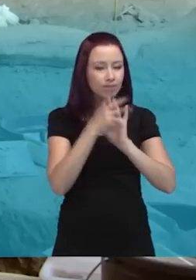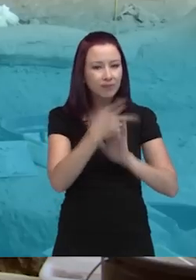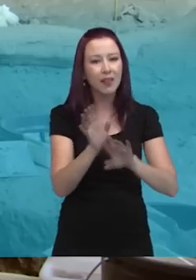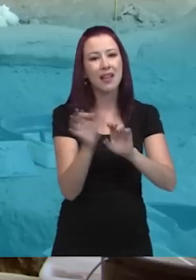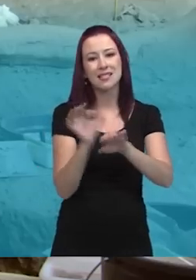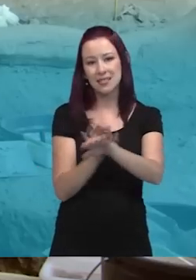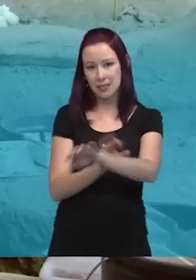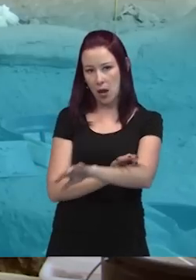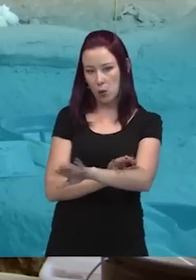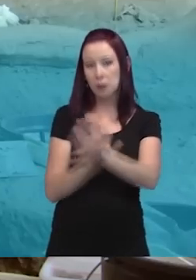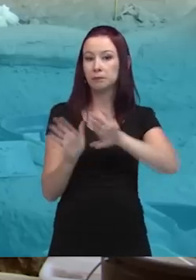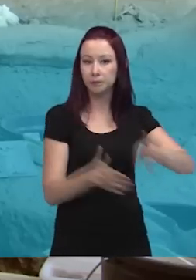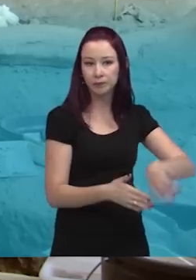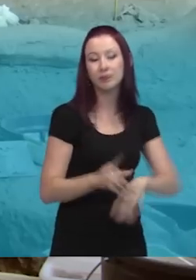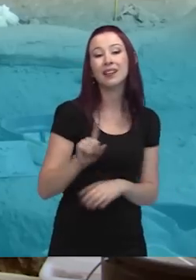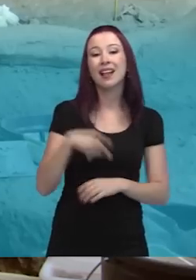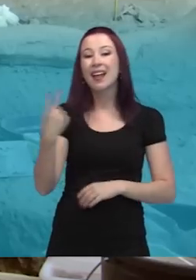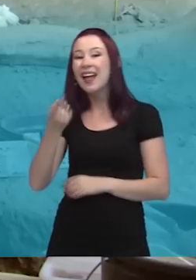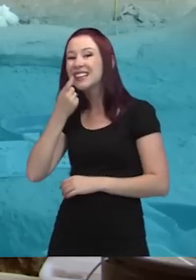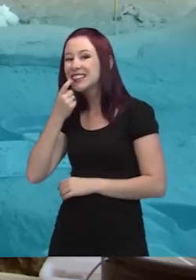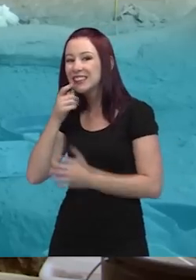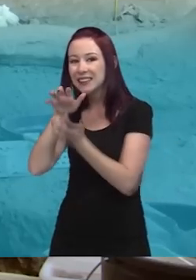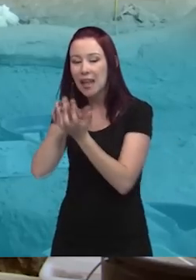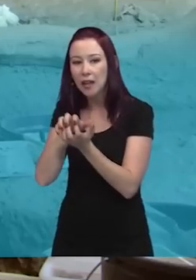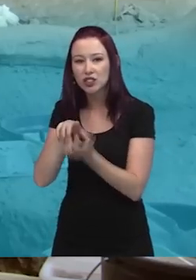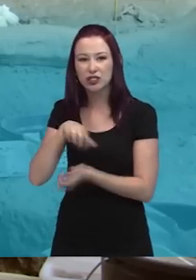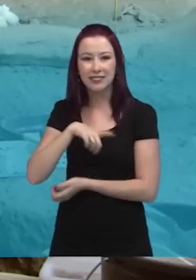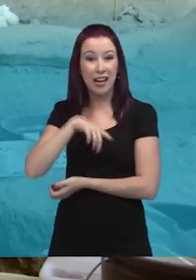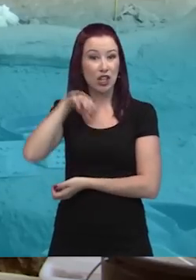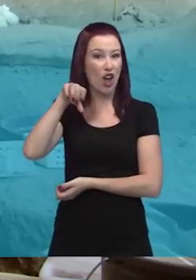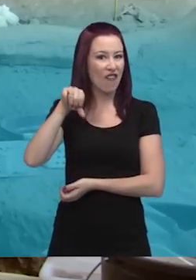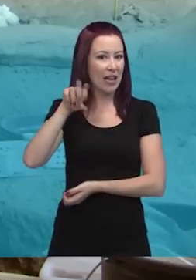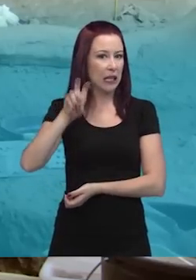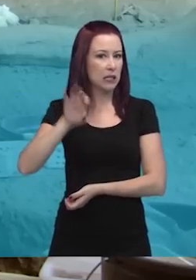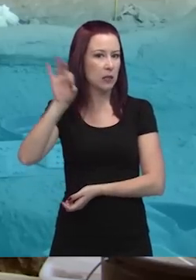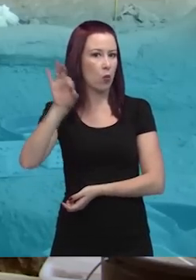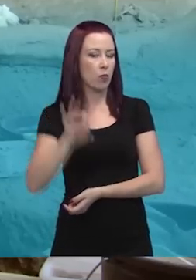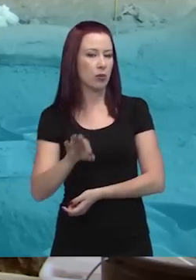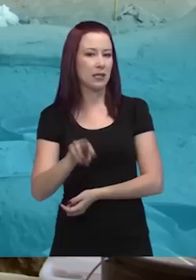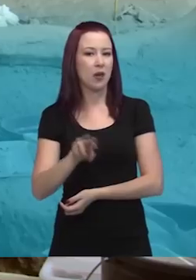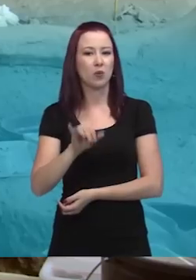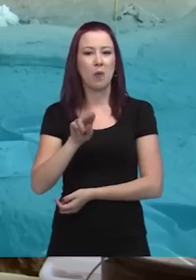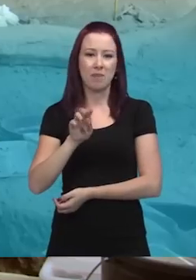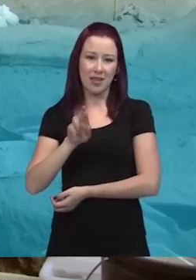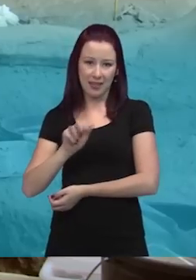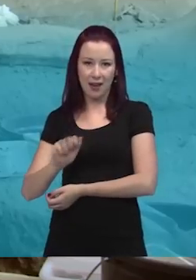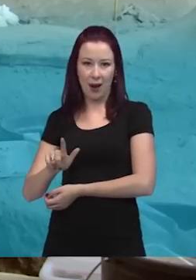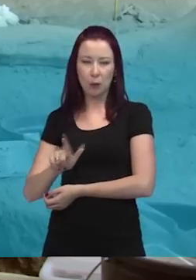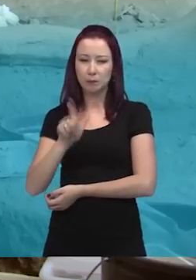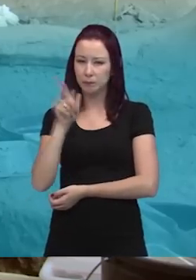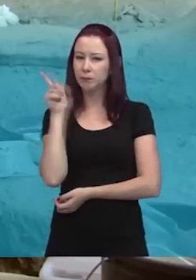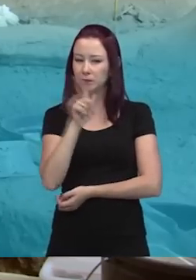vai extrair o DNA. Agora, dente, a parte externa do dente, chega a ter 95% de mineral. Então, a chance de um dente